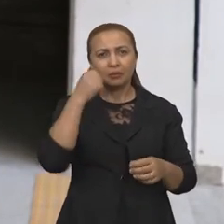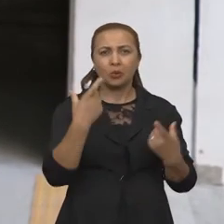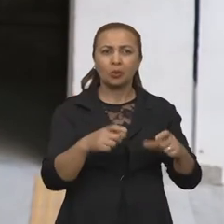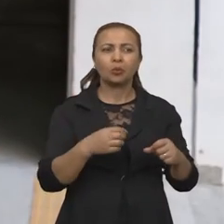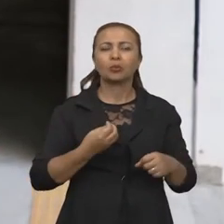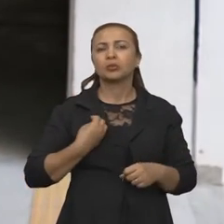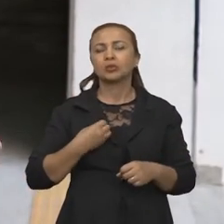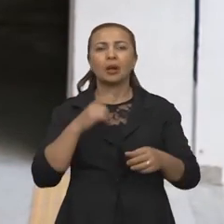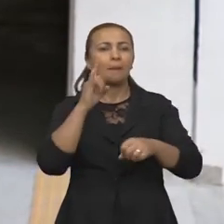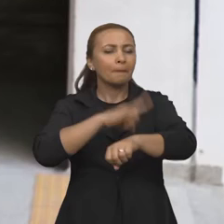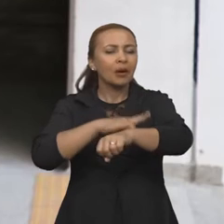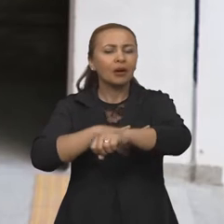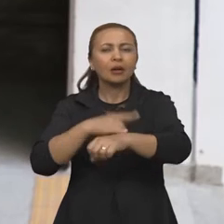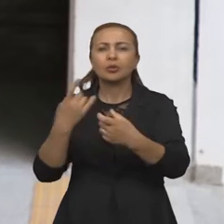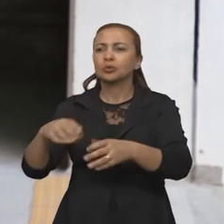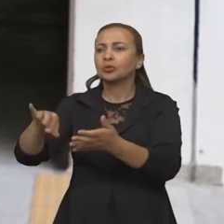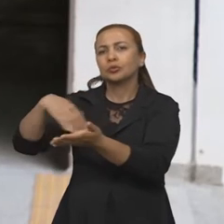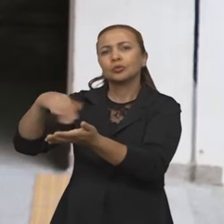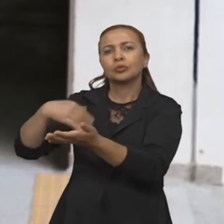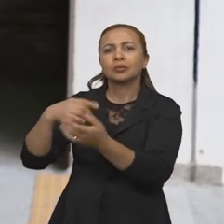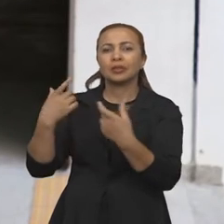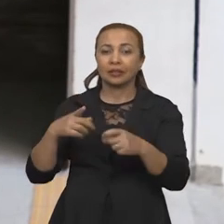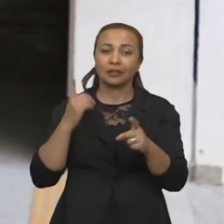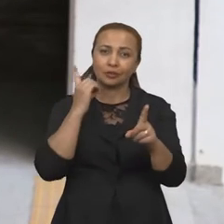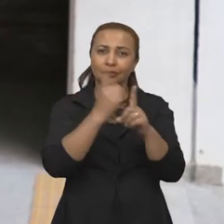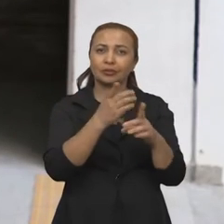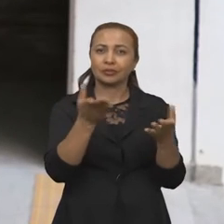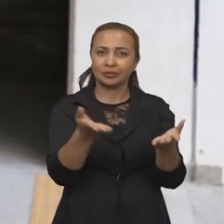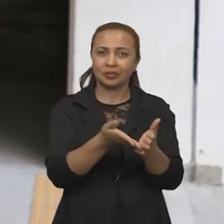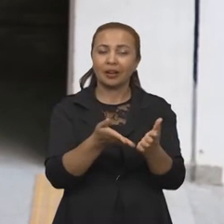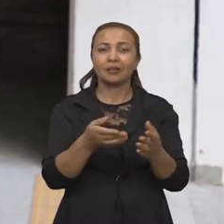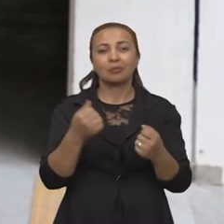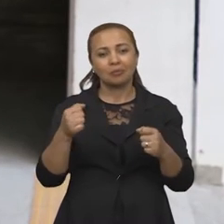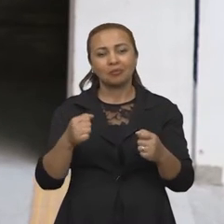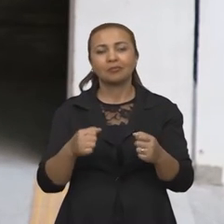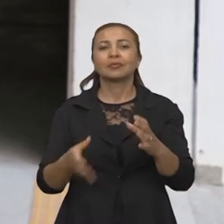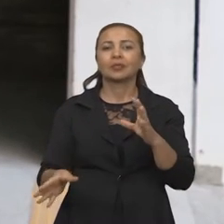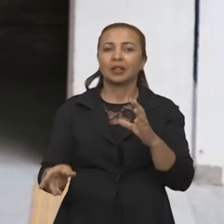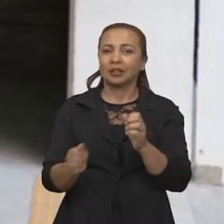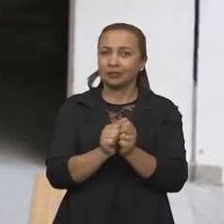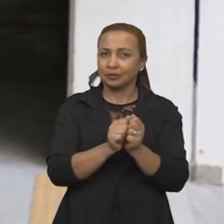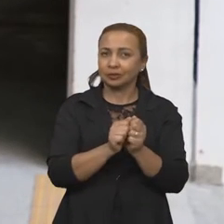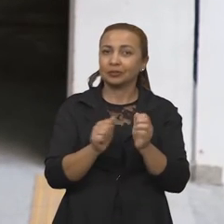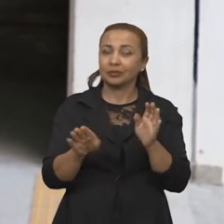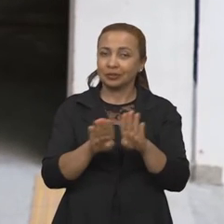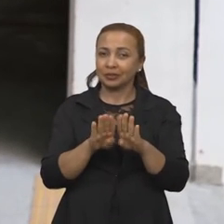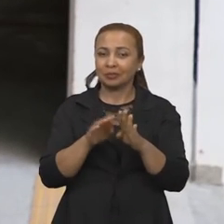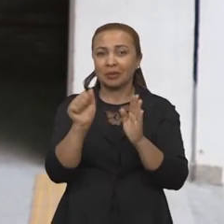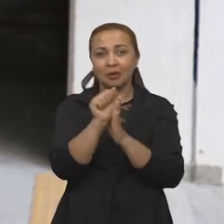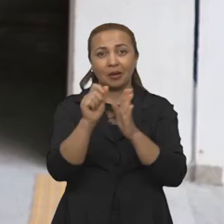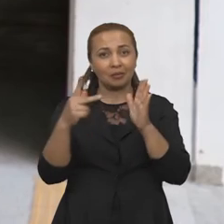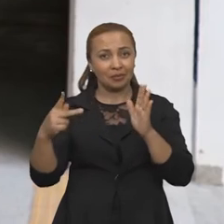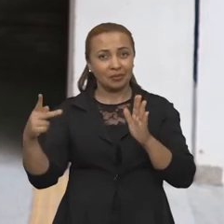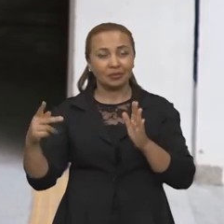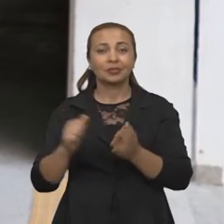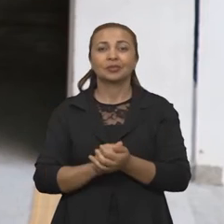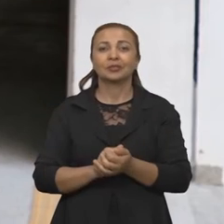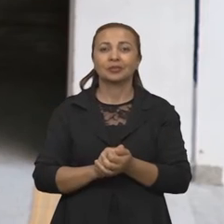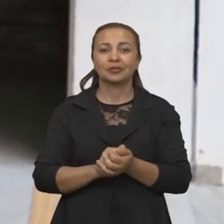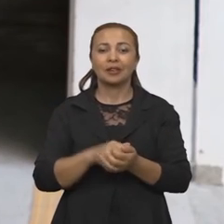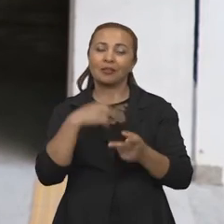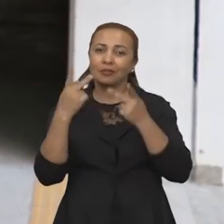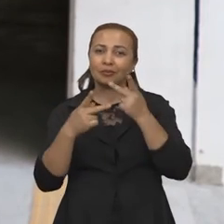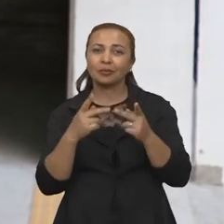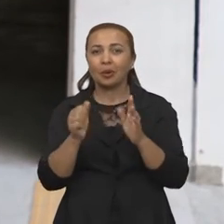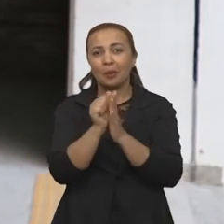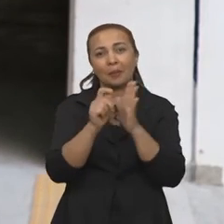banheiro, onde está uma sala, onde está a recepção e queira chegar até esse local, ele pode adicionar através do aplicativo, que vai se comunicar com o